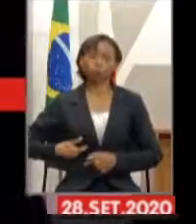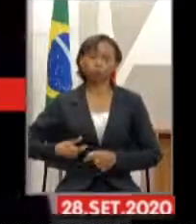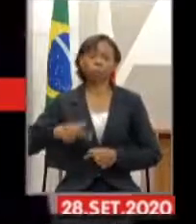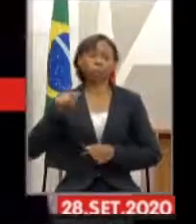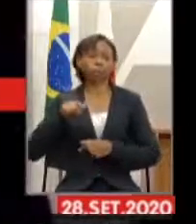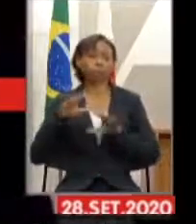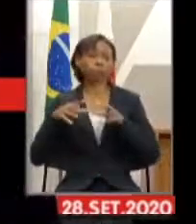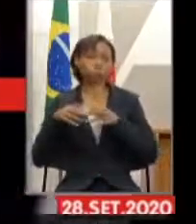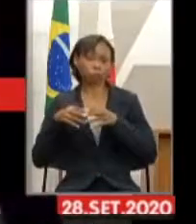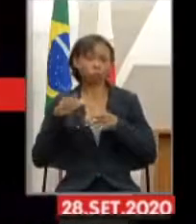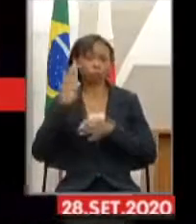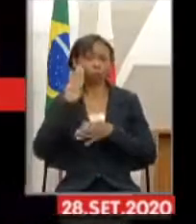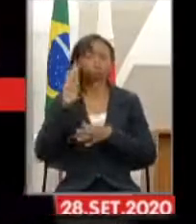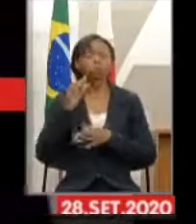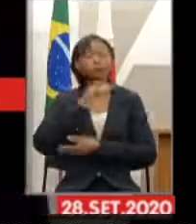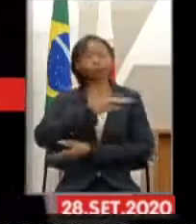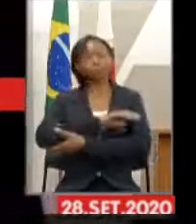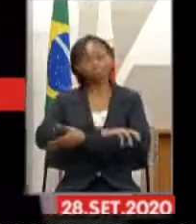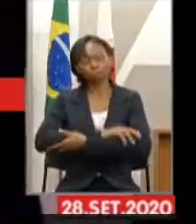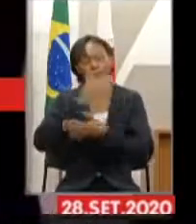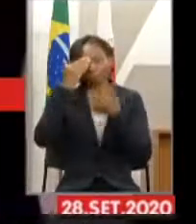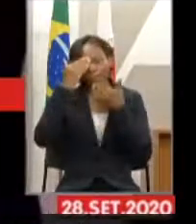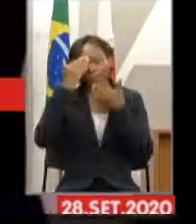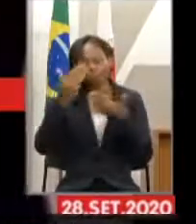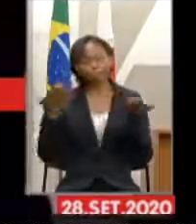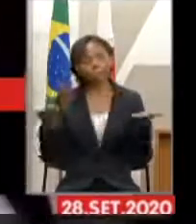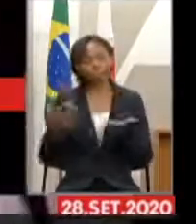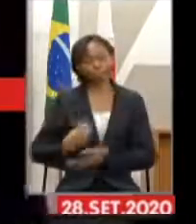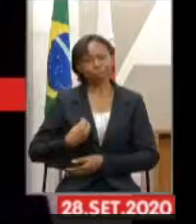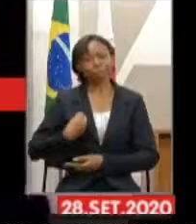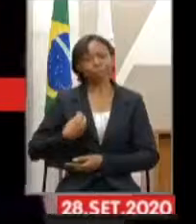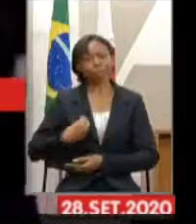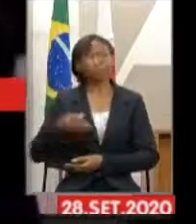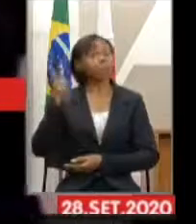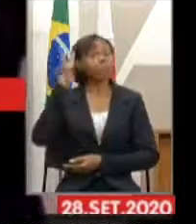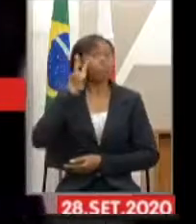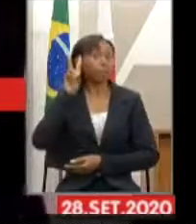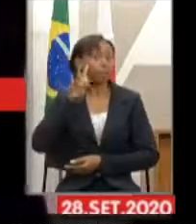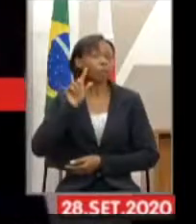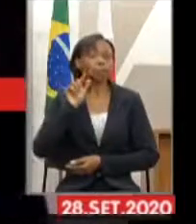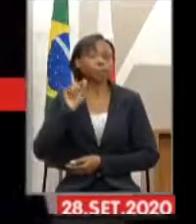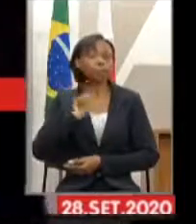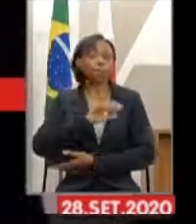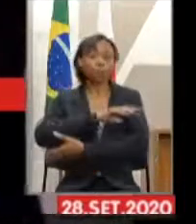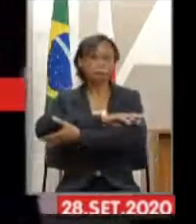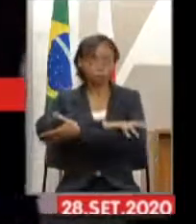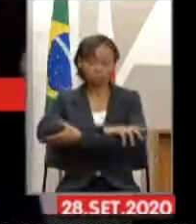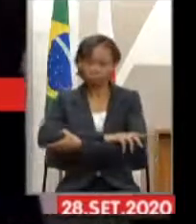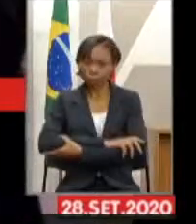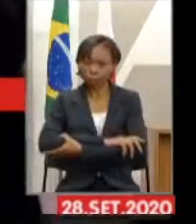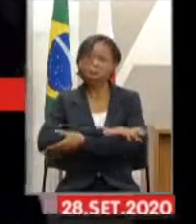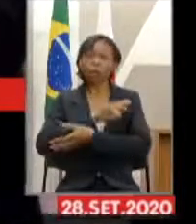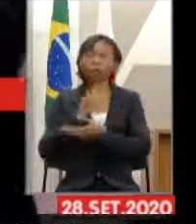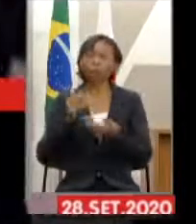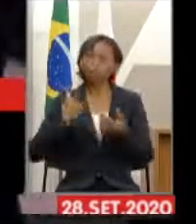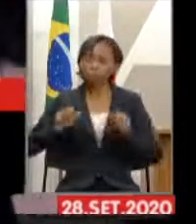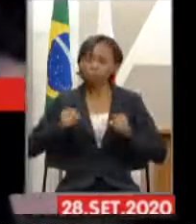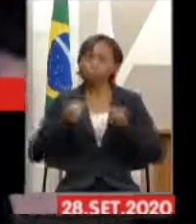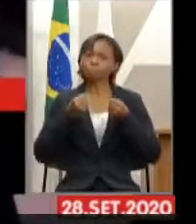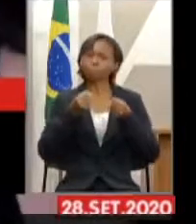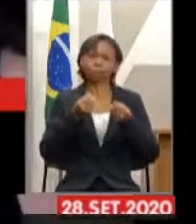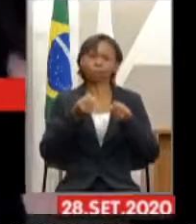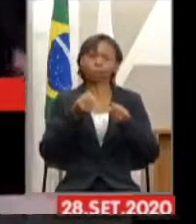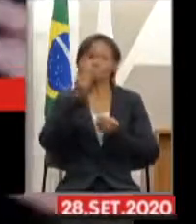de Surdos de Minas Gerais agradece a presença hoje, e relembra que a nossa instituição se coloca em defesa da pessoa